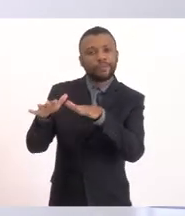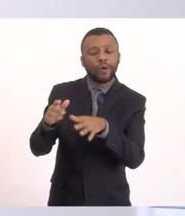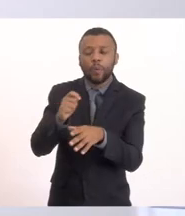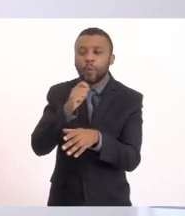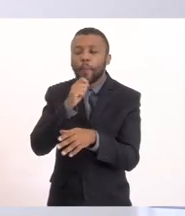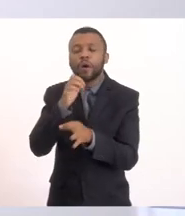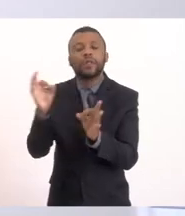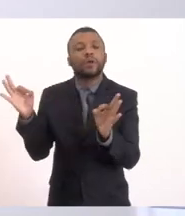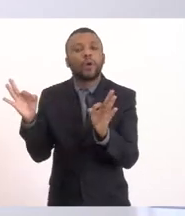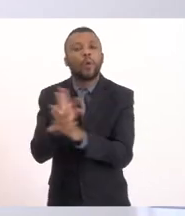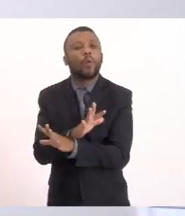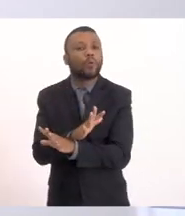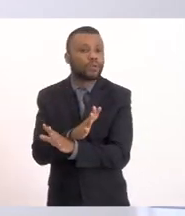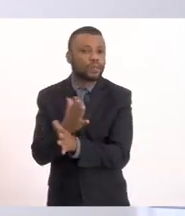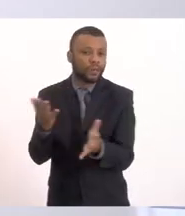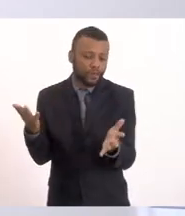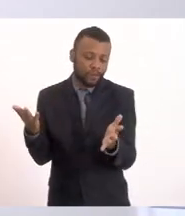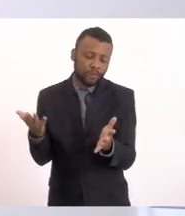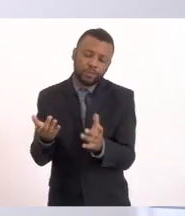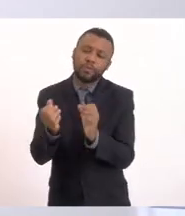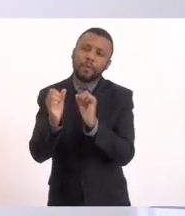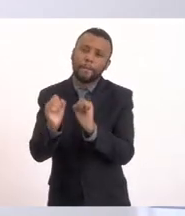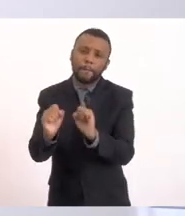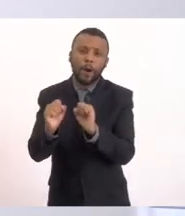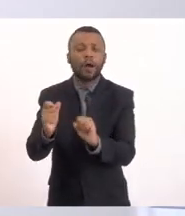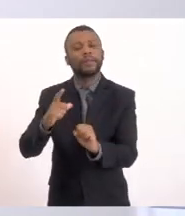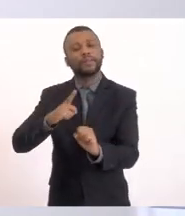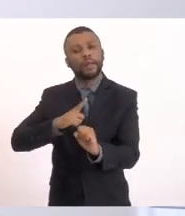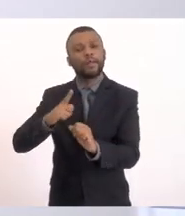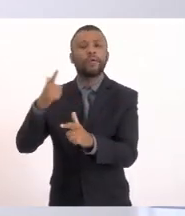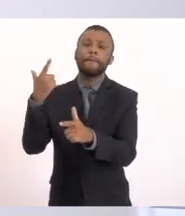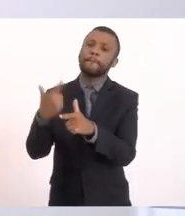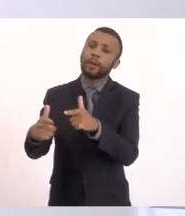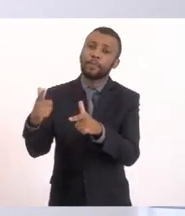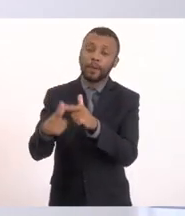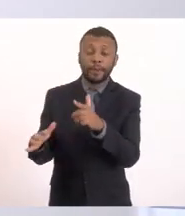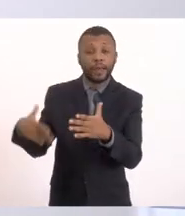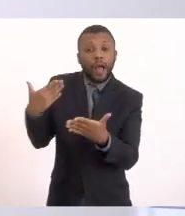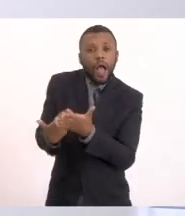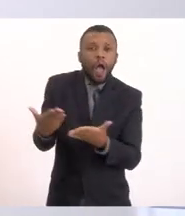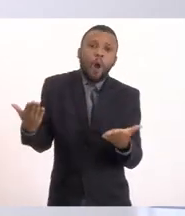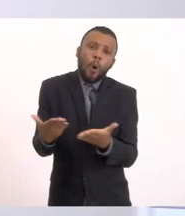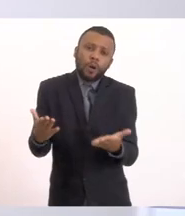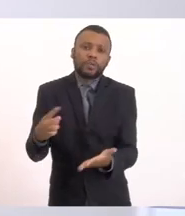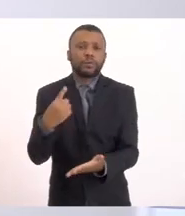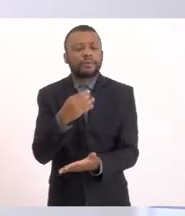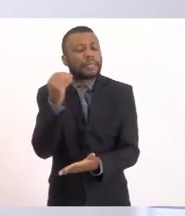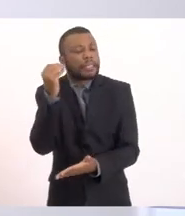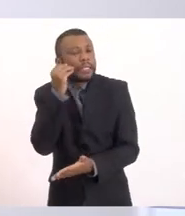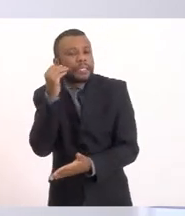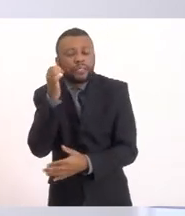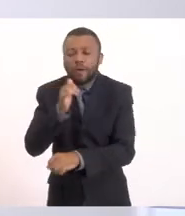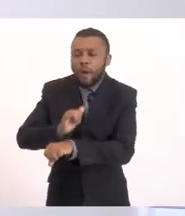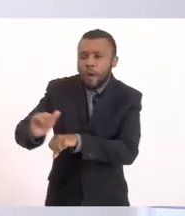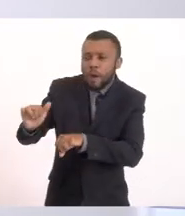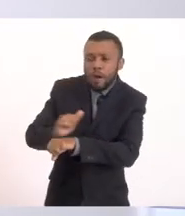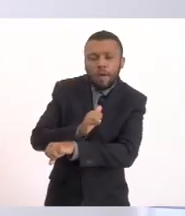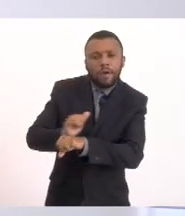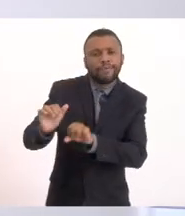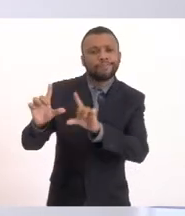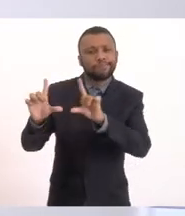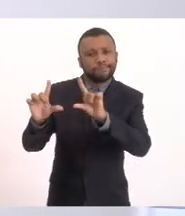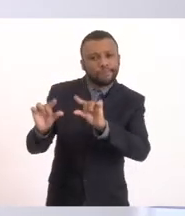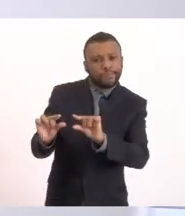conclusão. Isso pode ter, sim, causado alguns problemas que hoje nós estamos tentando minimizar com